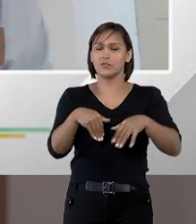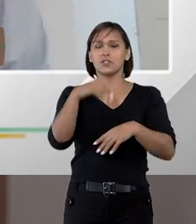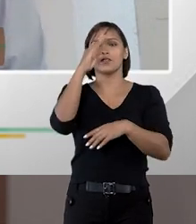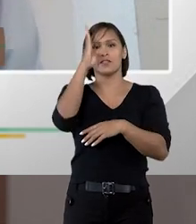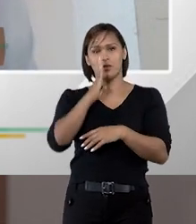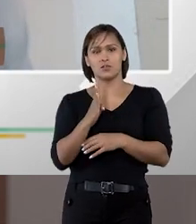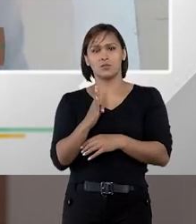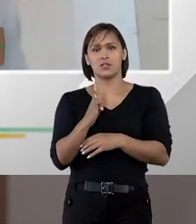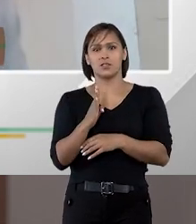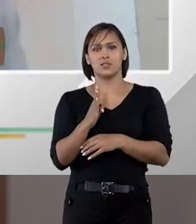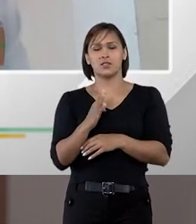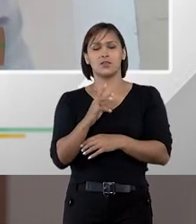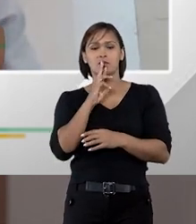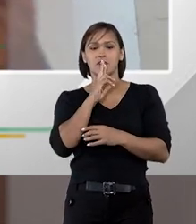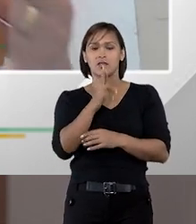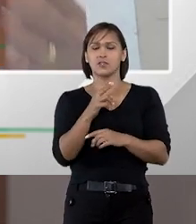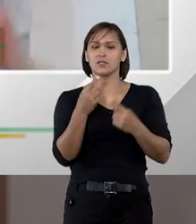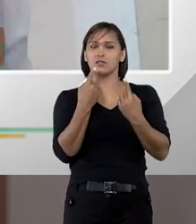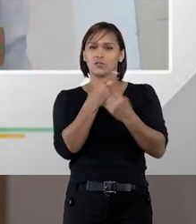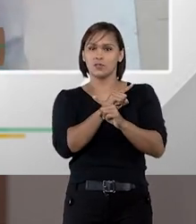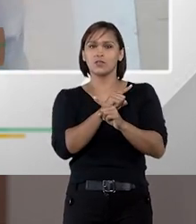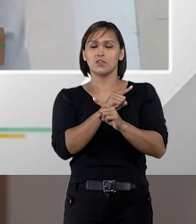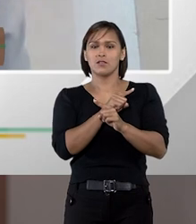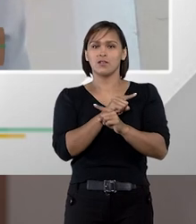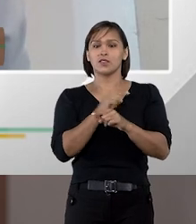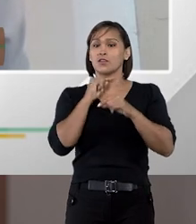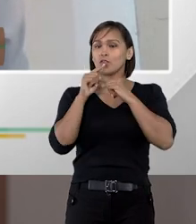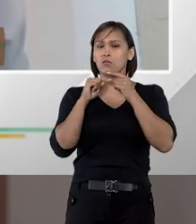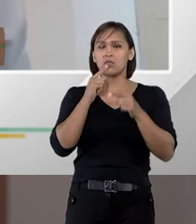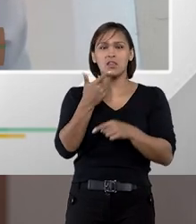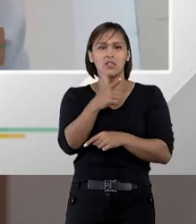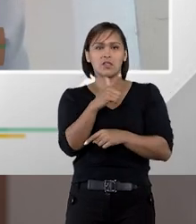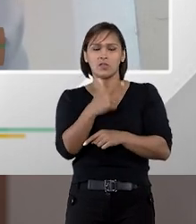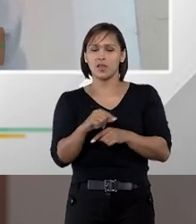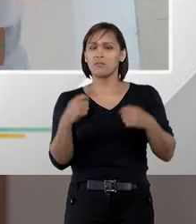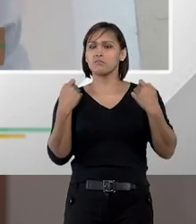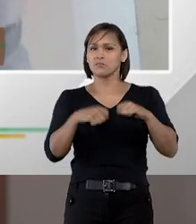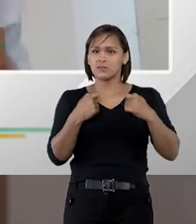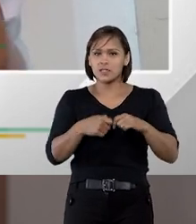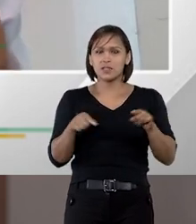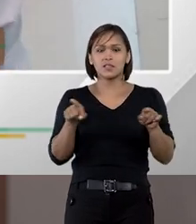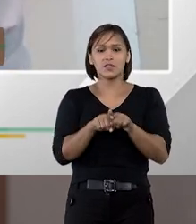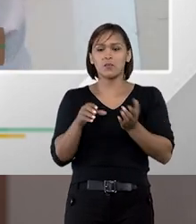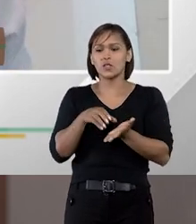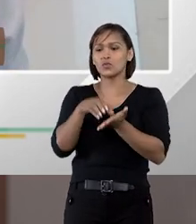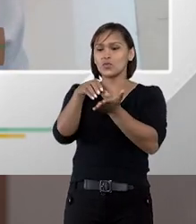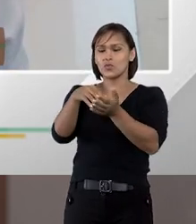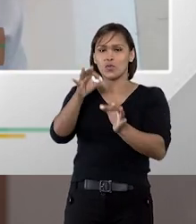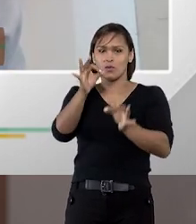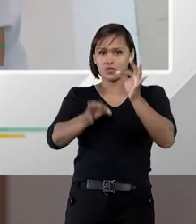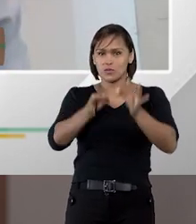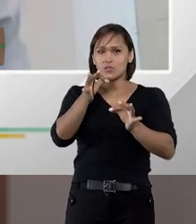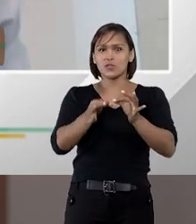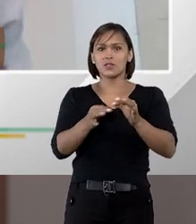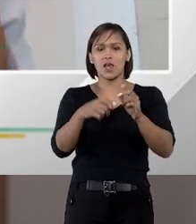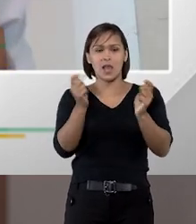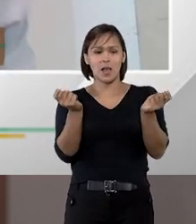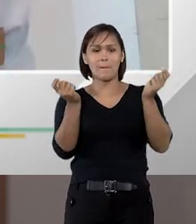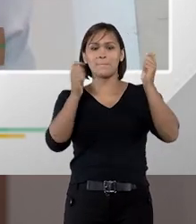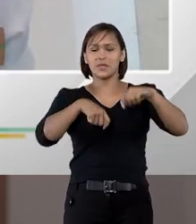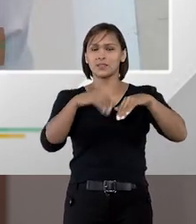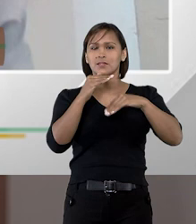no Brasil na solução de controvérsias sem dúvida nenhuma nós precisaremos dos órgãos do judiciário